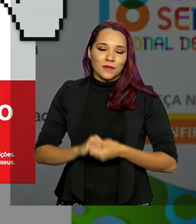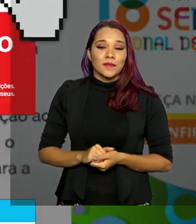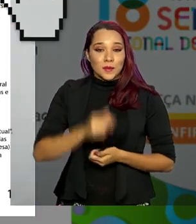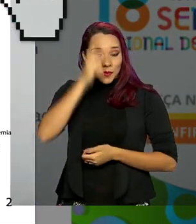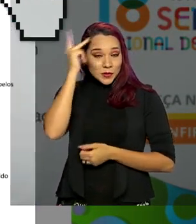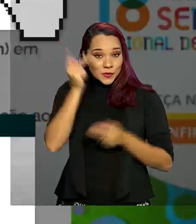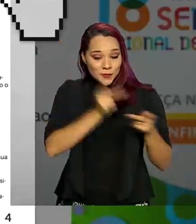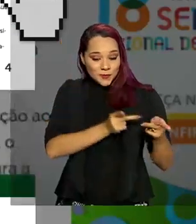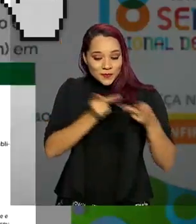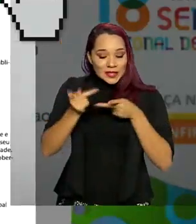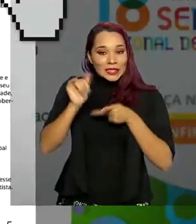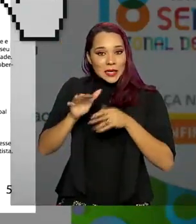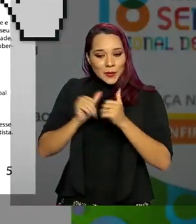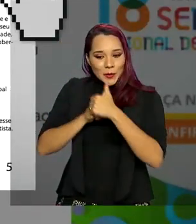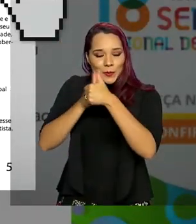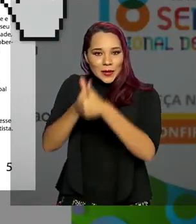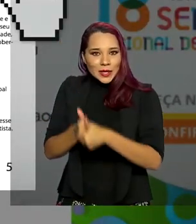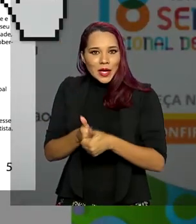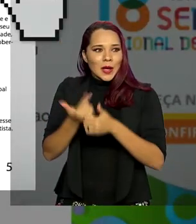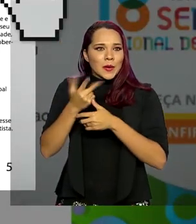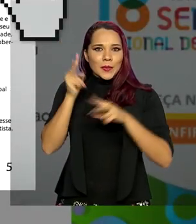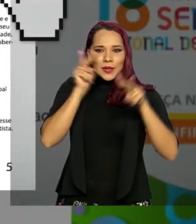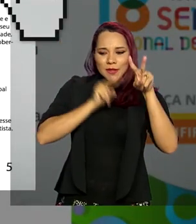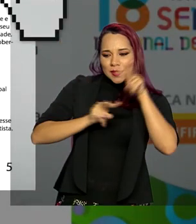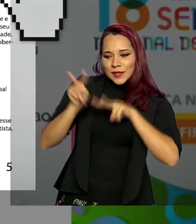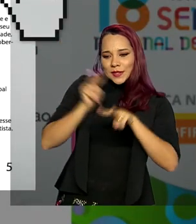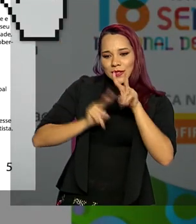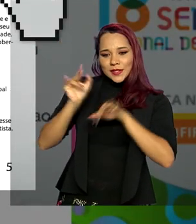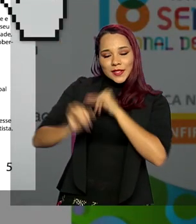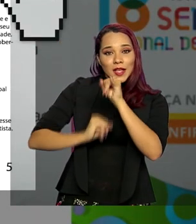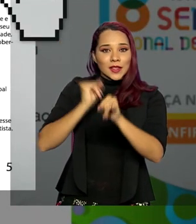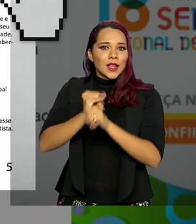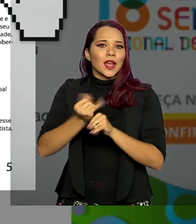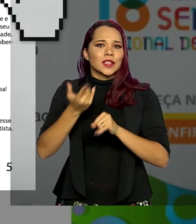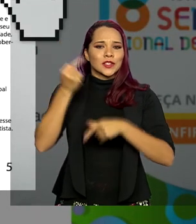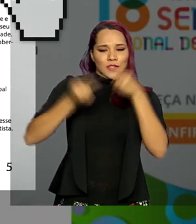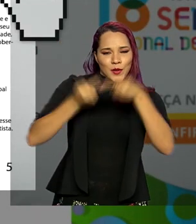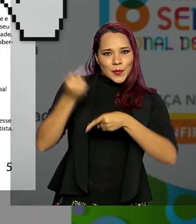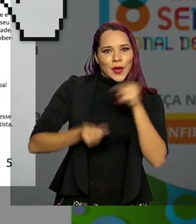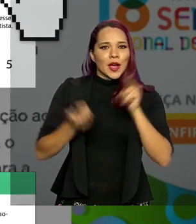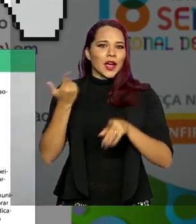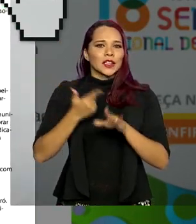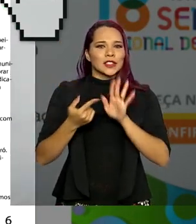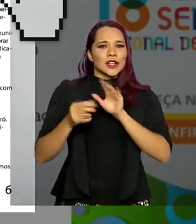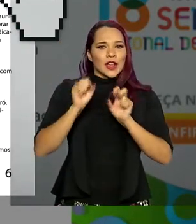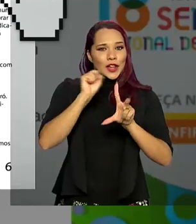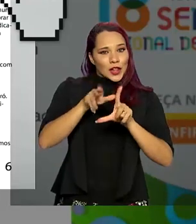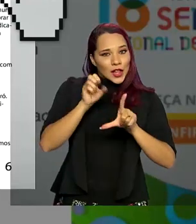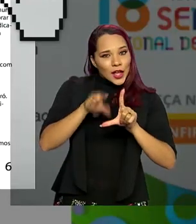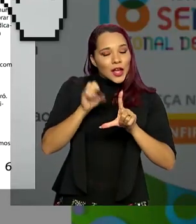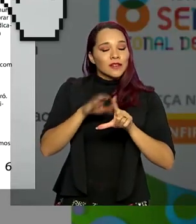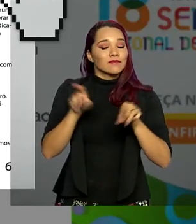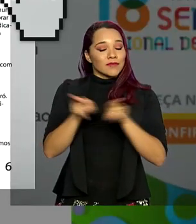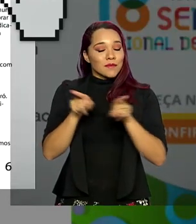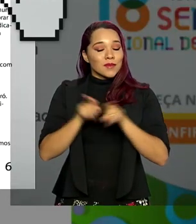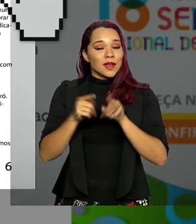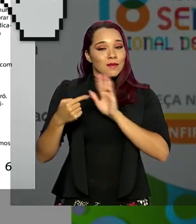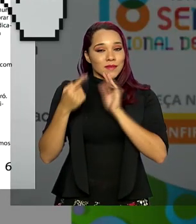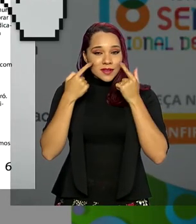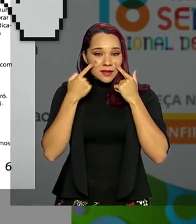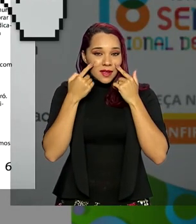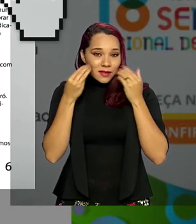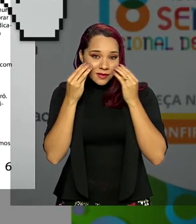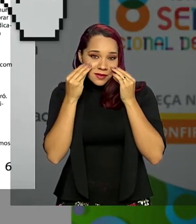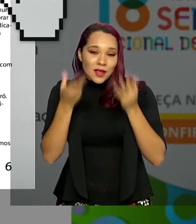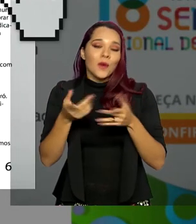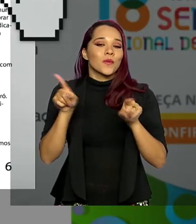visitantes poderão acompanhar passeios virtuais, debates, exposições, palestras, lives e apresentações musicais. Para